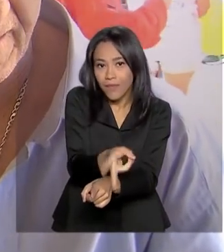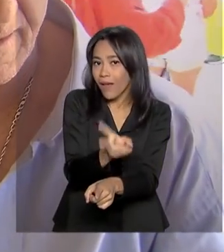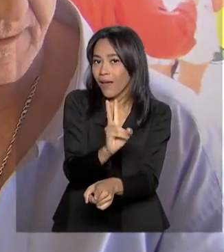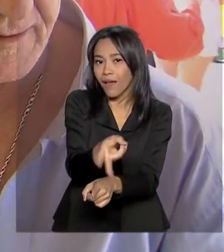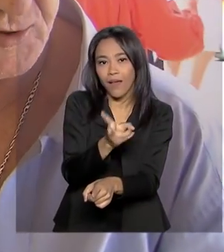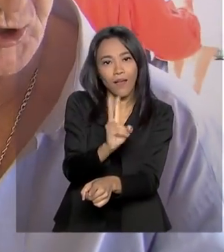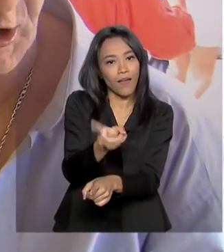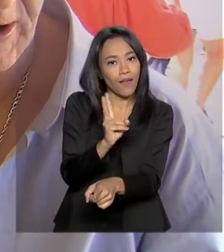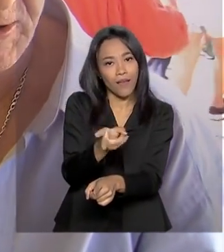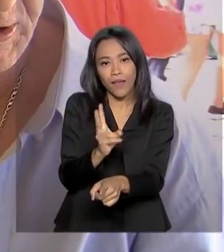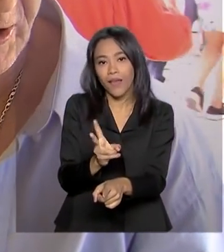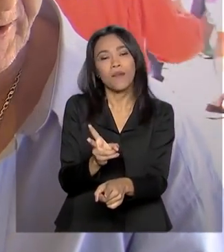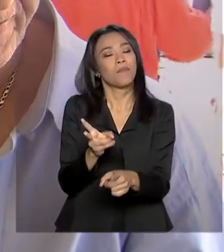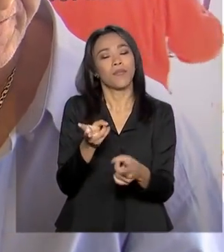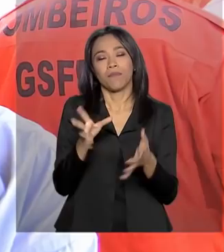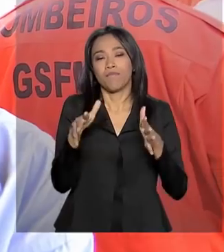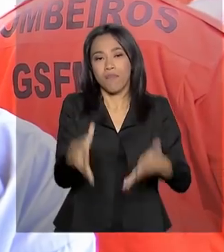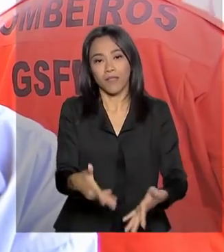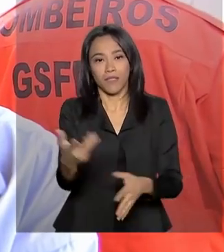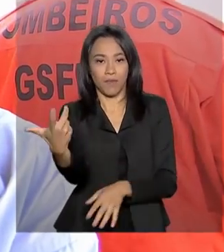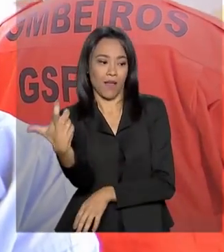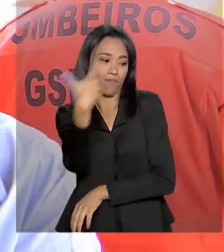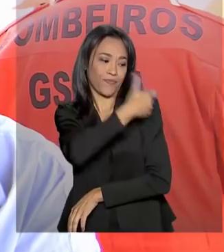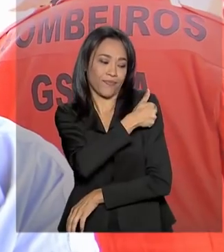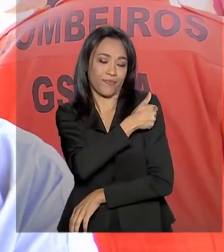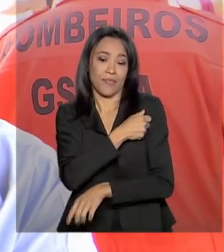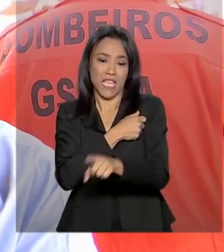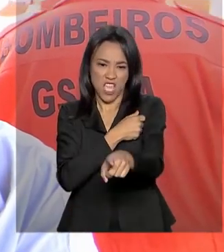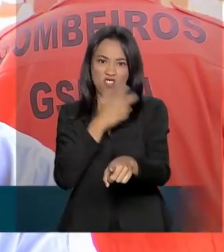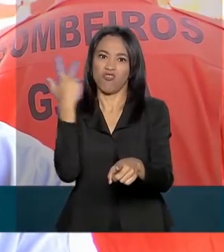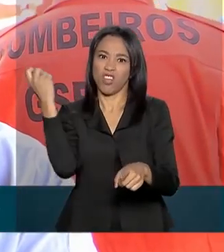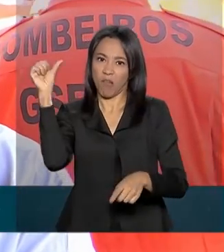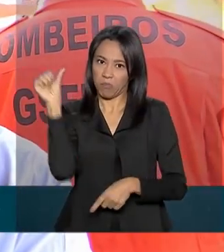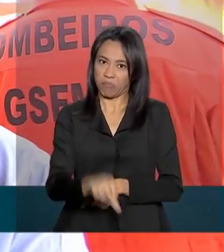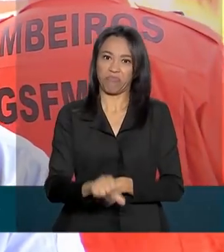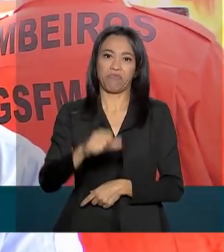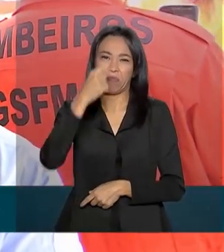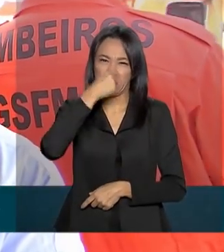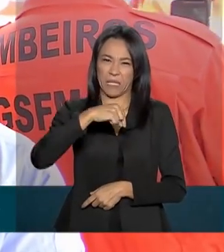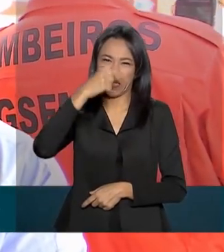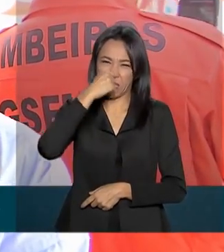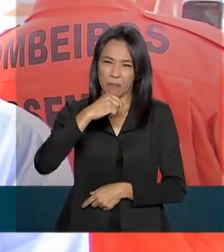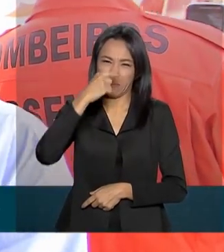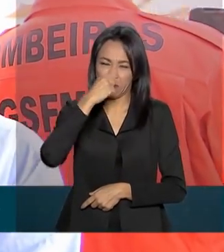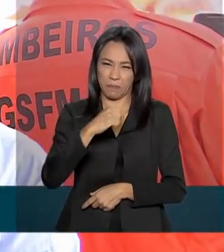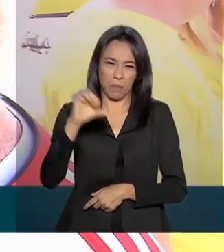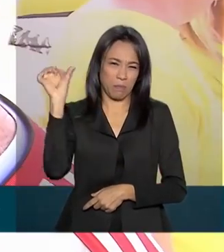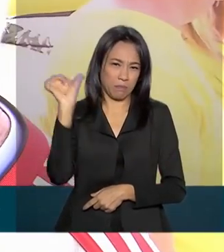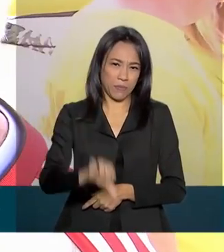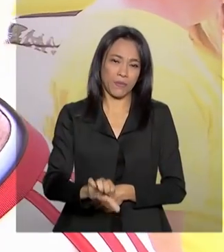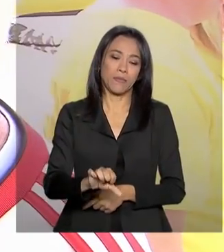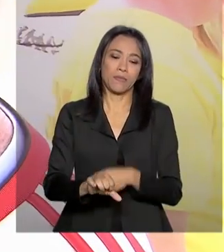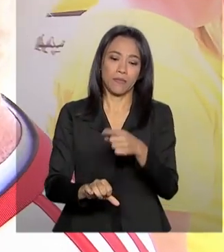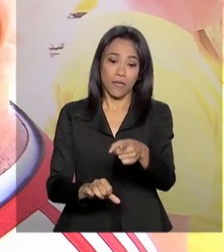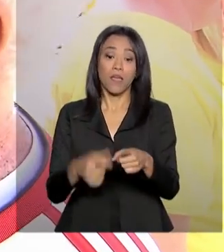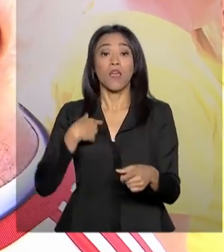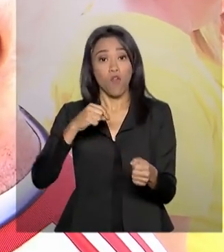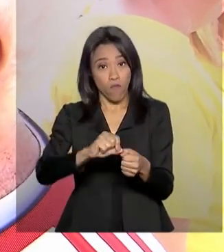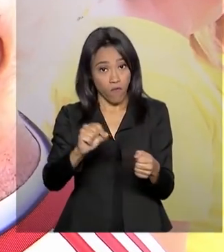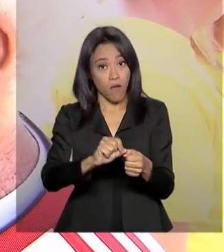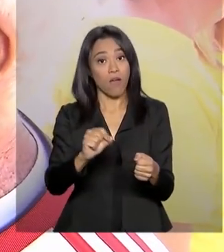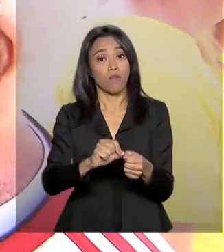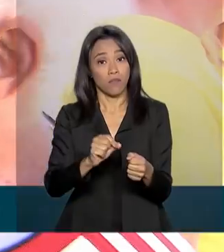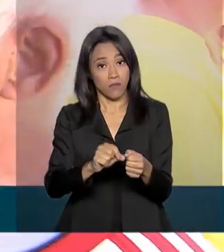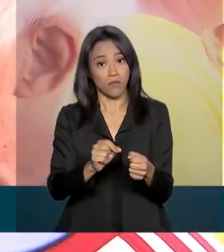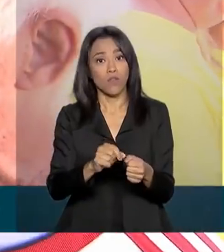campanha de vacinação contra a gripe. Eu já peguei uma gripe brava esse ano, entendeu? Tenho 20 dias gripado, mas... Eu faço isso, mais